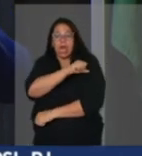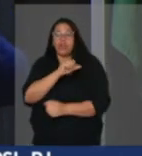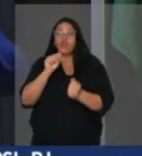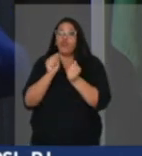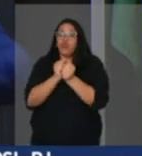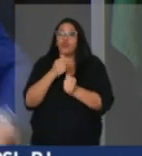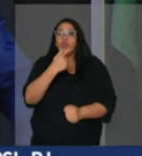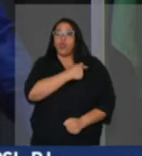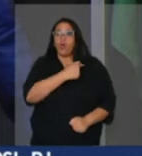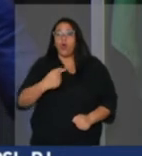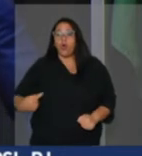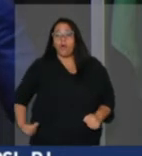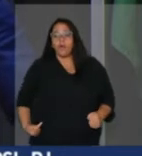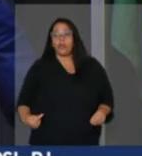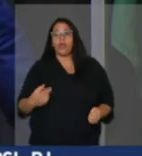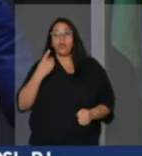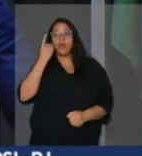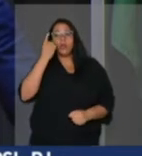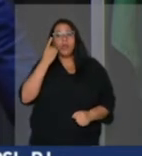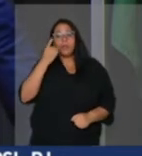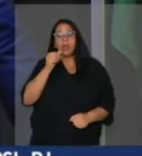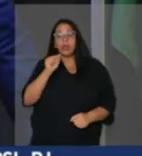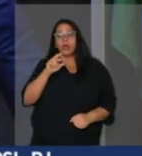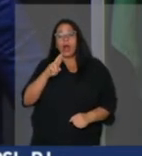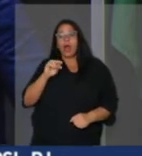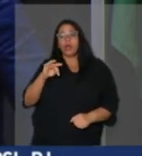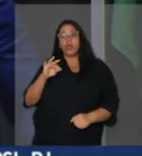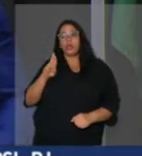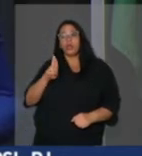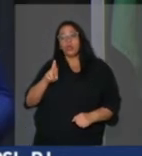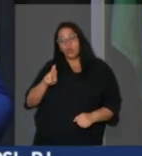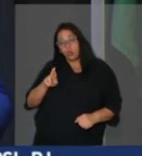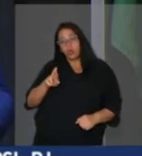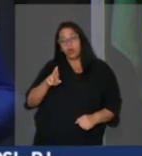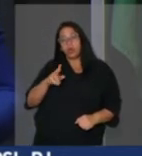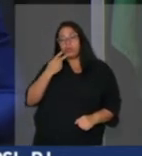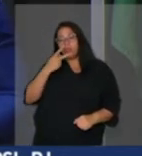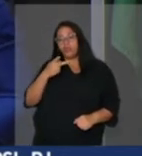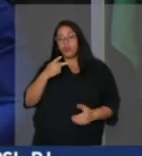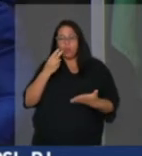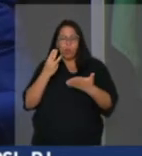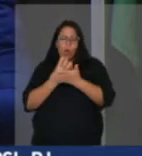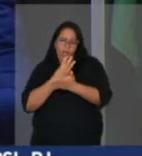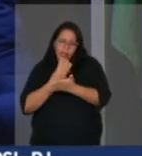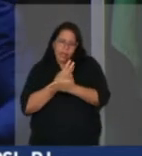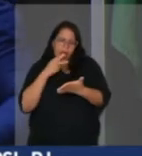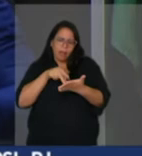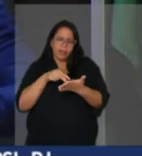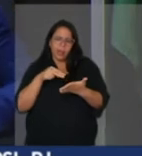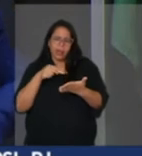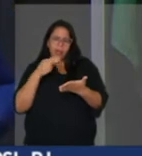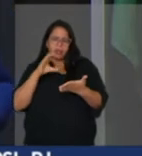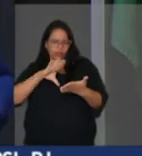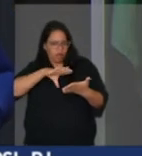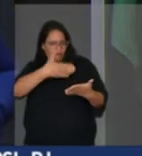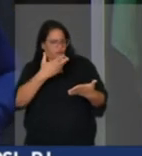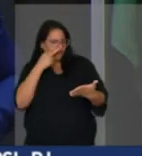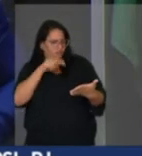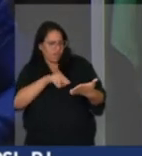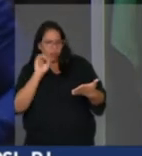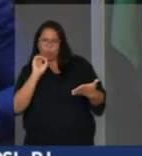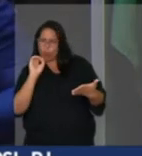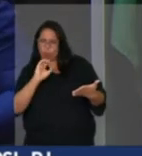deputado Arthur Lira, disse que ele tinha uma mensagem no celular dele, que ele não tinha nem coragem de verificar,